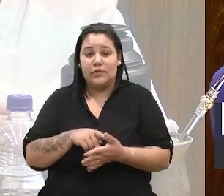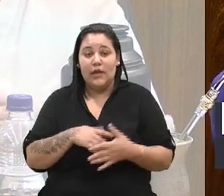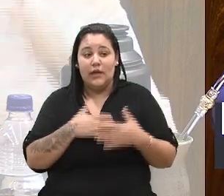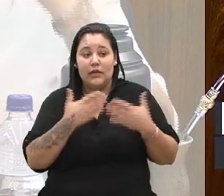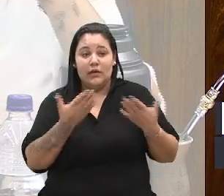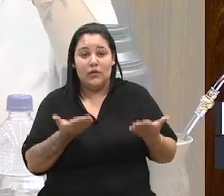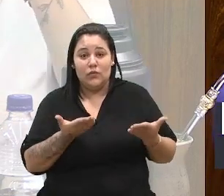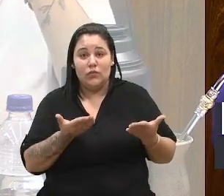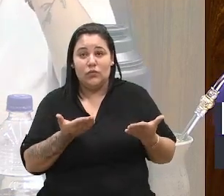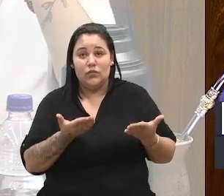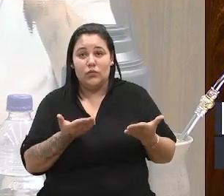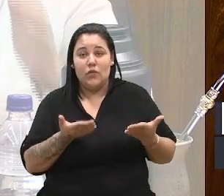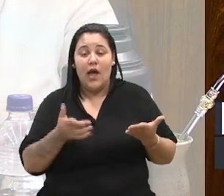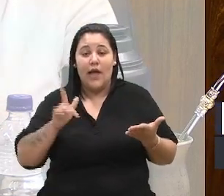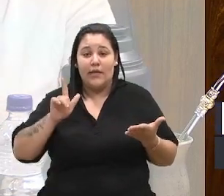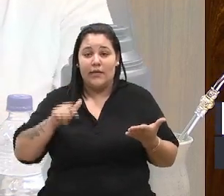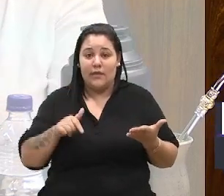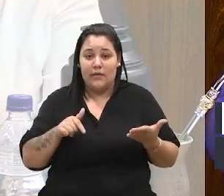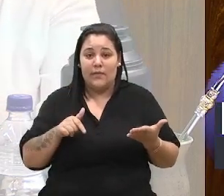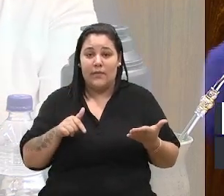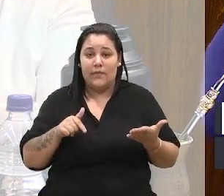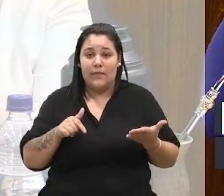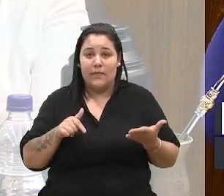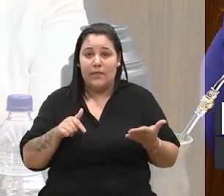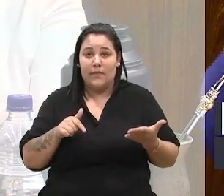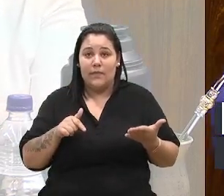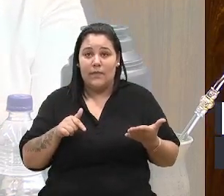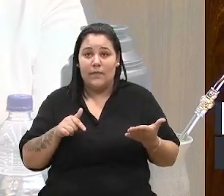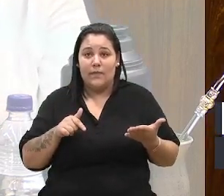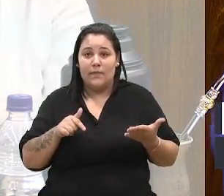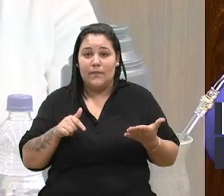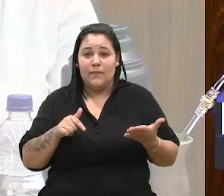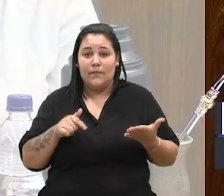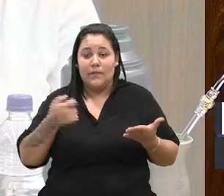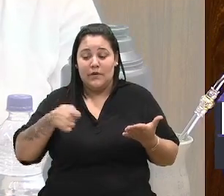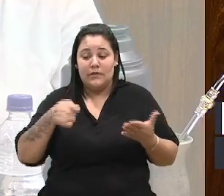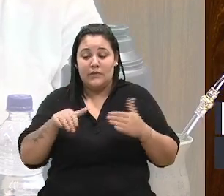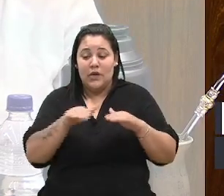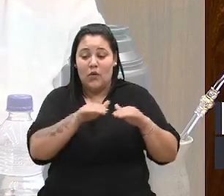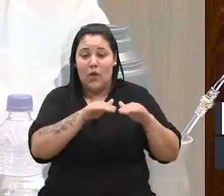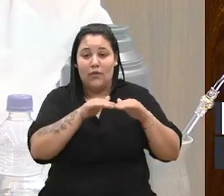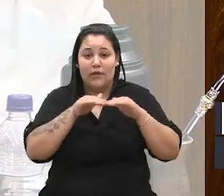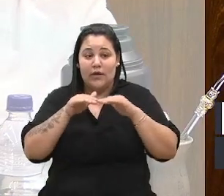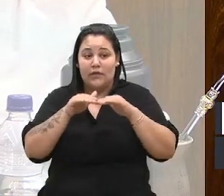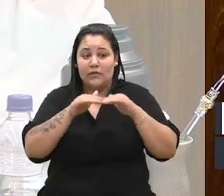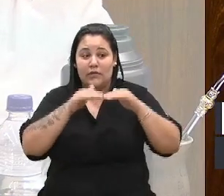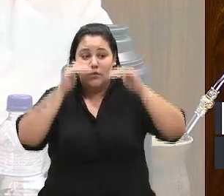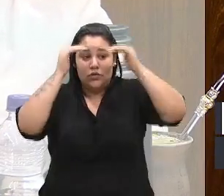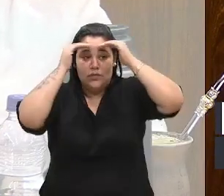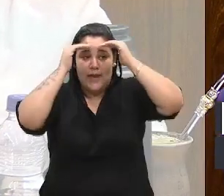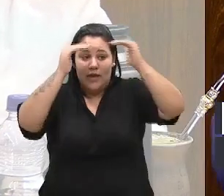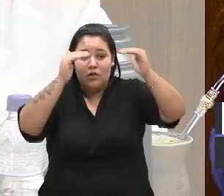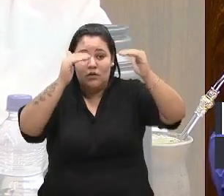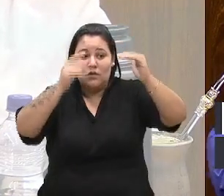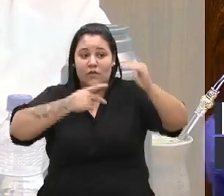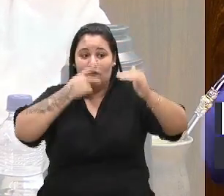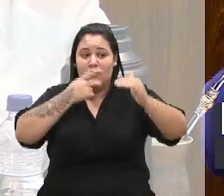Então, é uma questão que parte da equidade, do respeito. Por isso que eu falei para a vereadora Tati